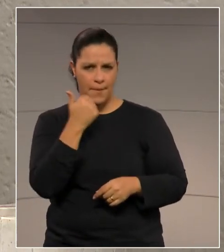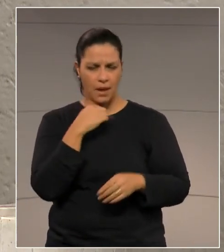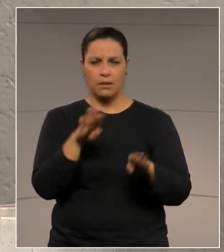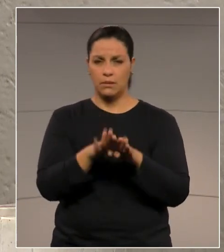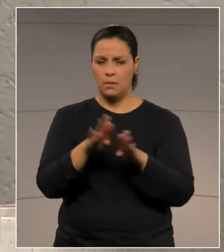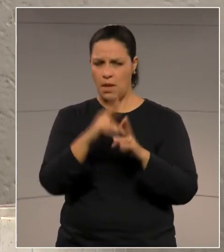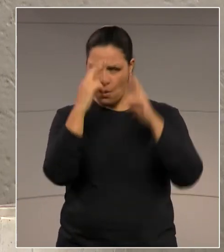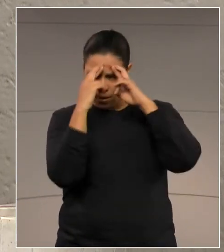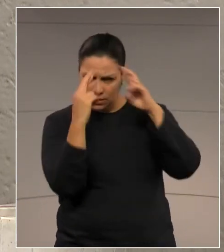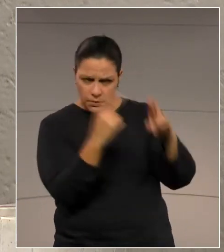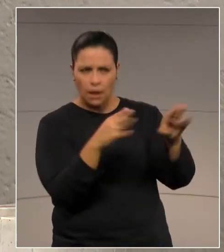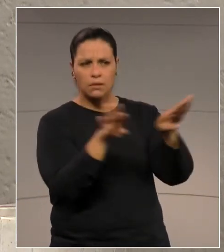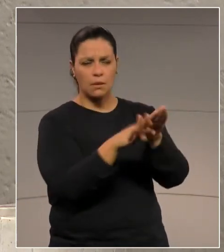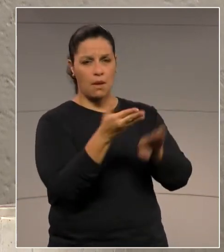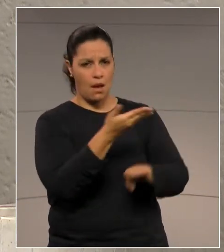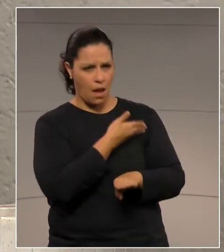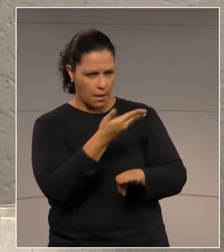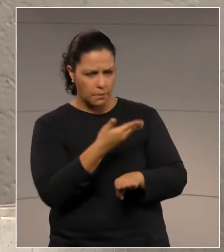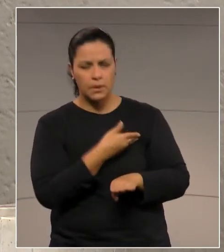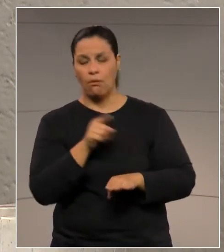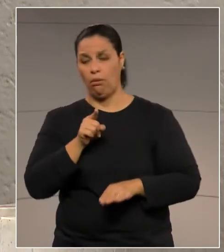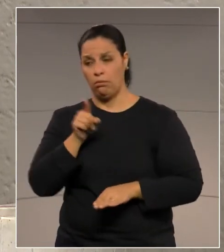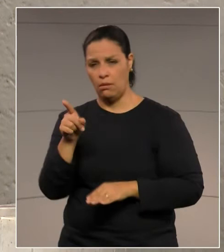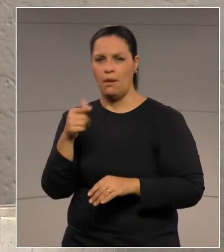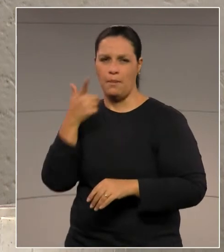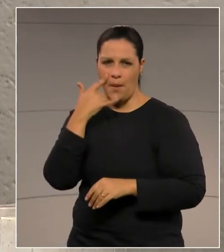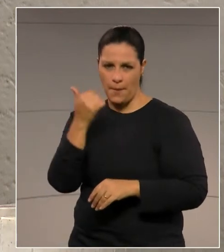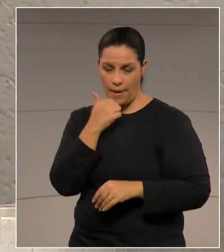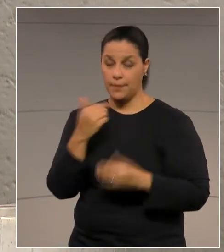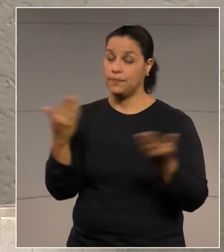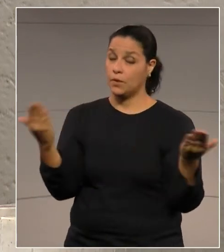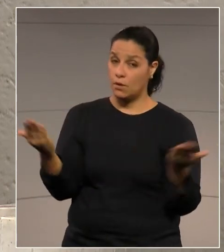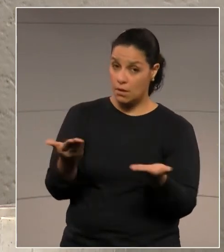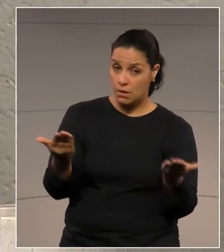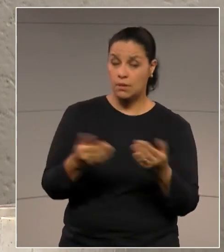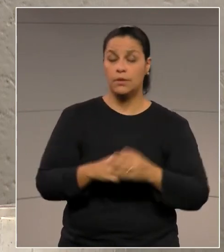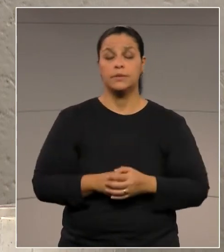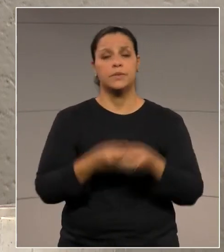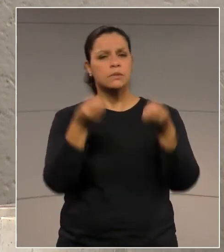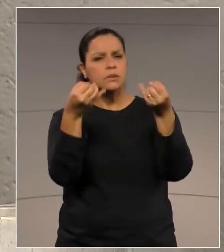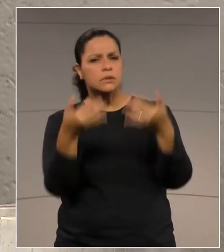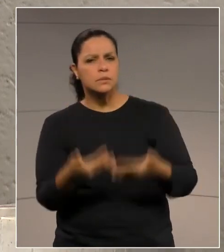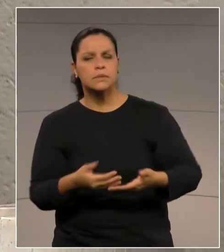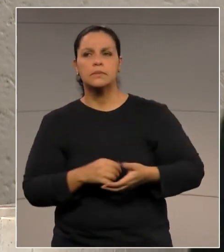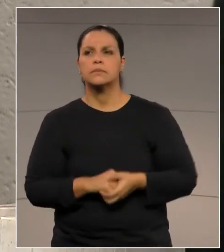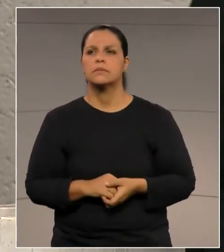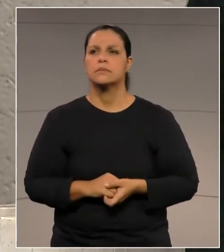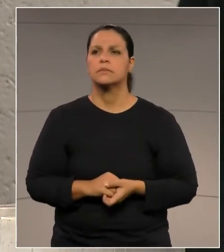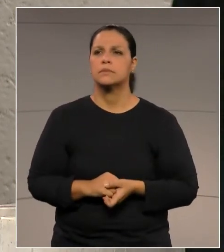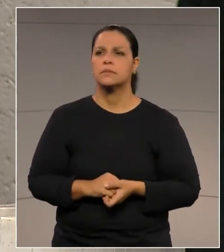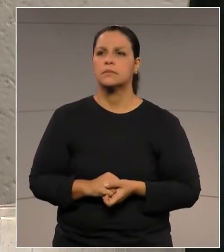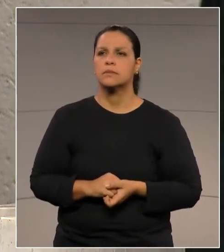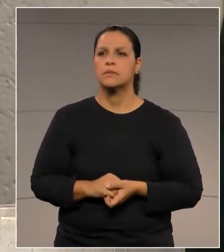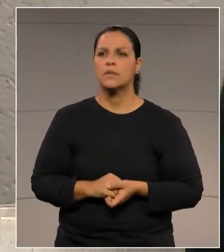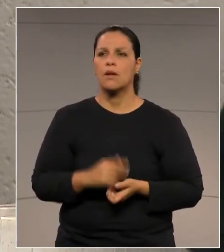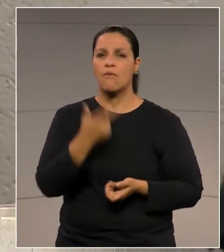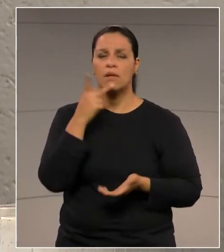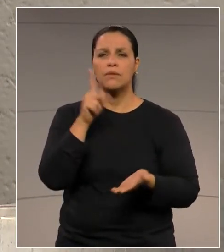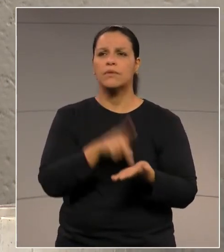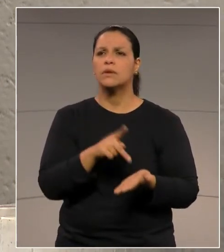tem o respeito e a amizade dele. Bom, eu quero dizer, então, que... Quero dizer, na verdade...